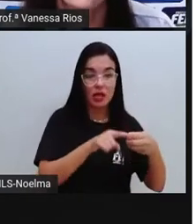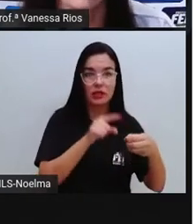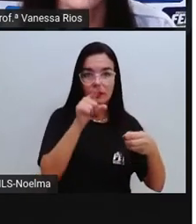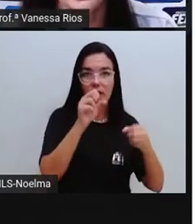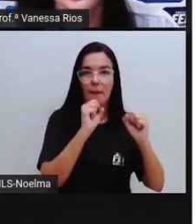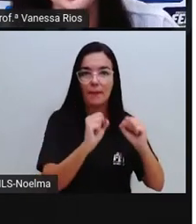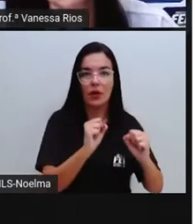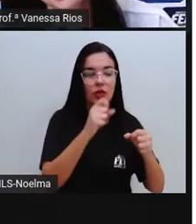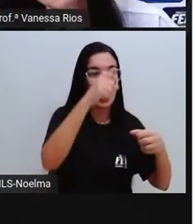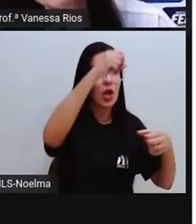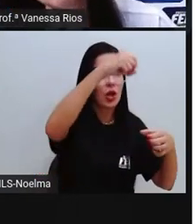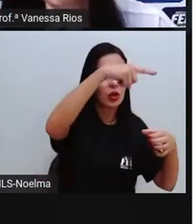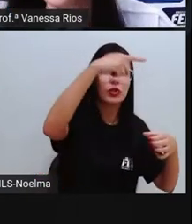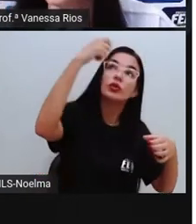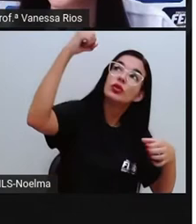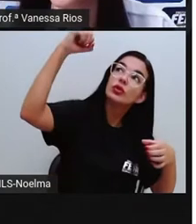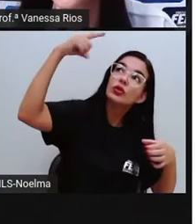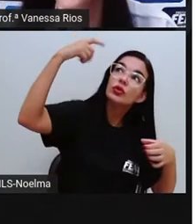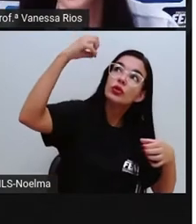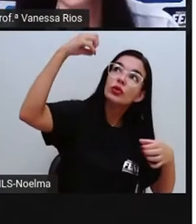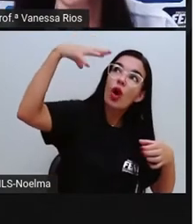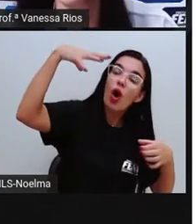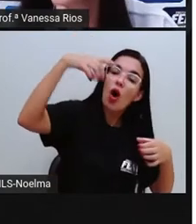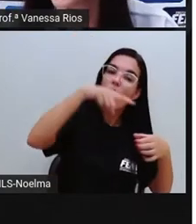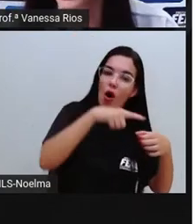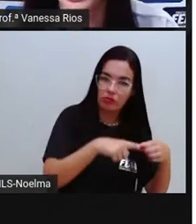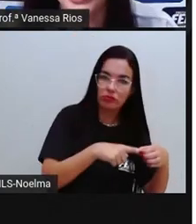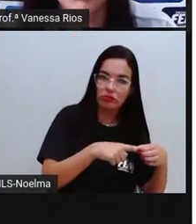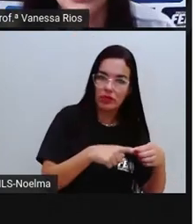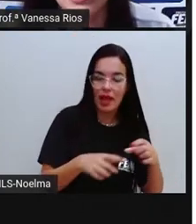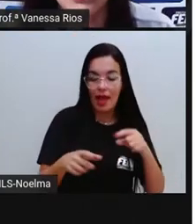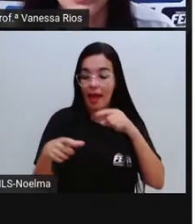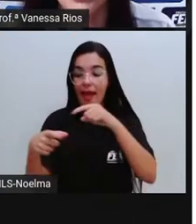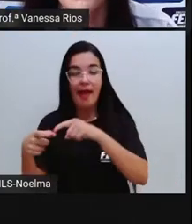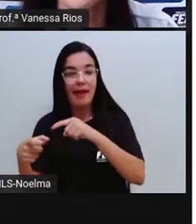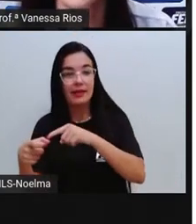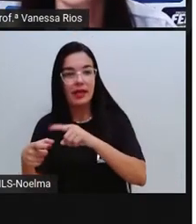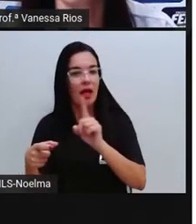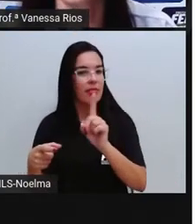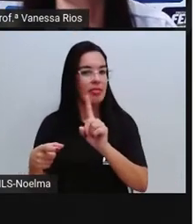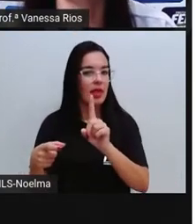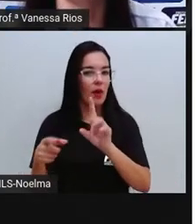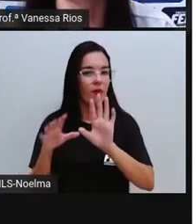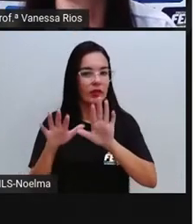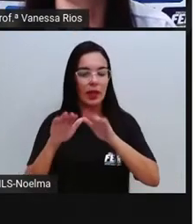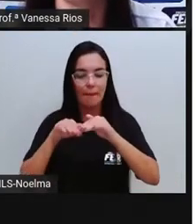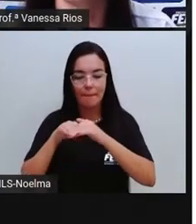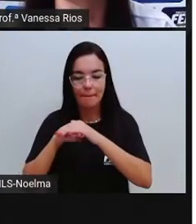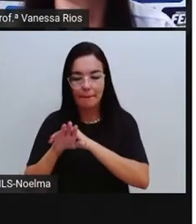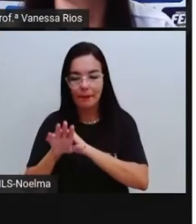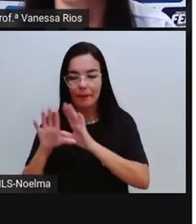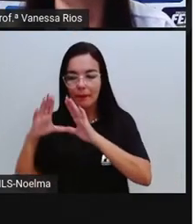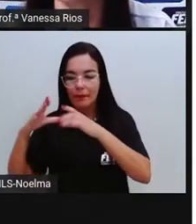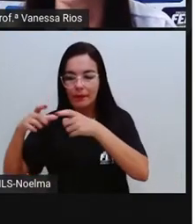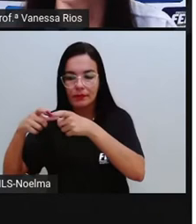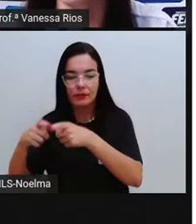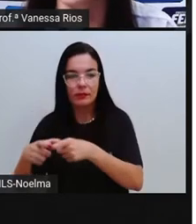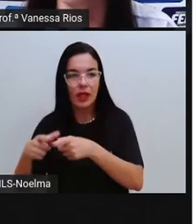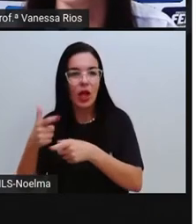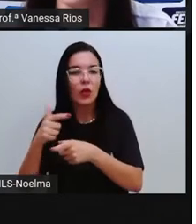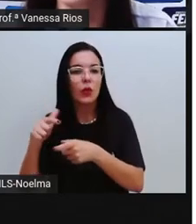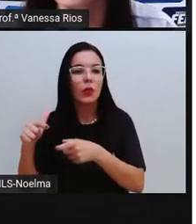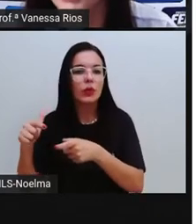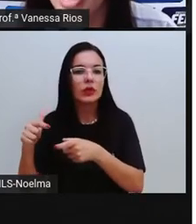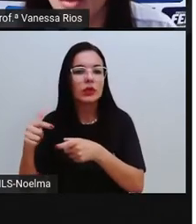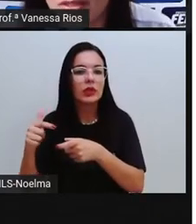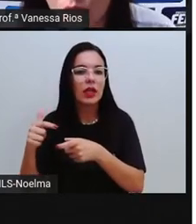você não vai colocar água. Pode até colocar um pouquinho ou não colocar água nenhuma. Mas é importante aí que você coloque num lugar, não só na sombra